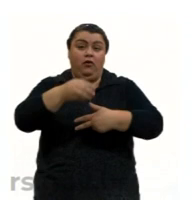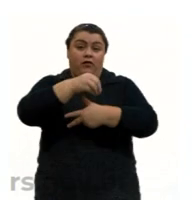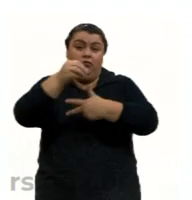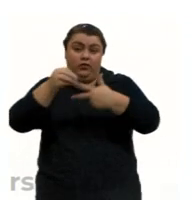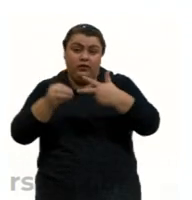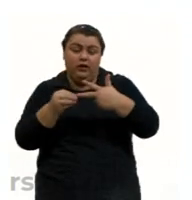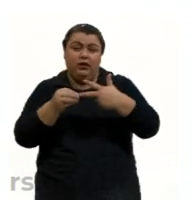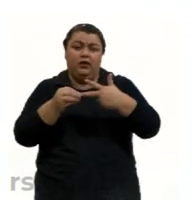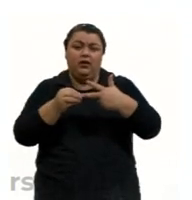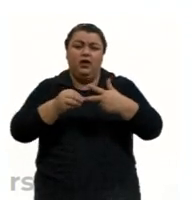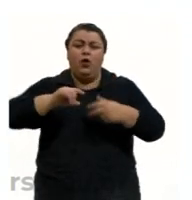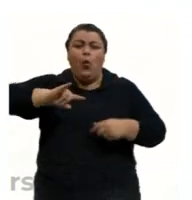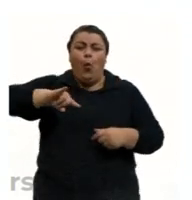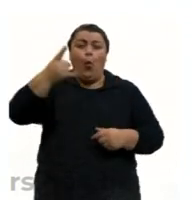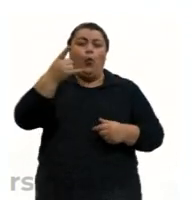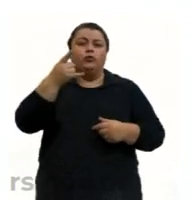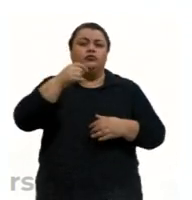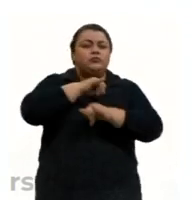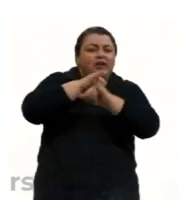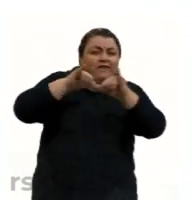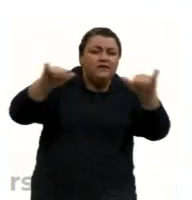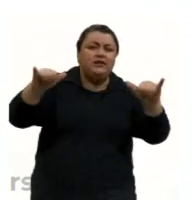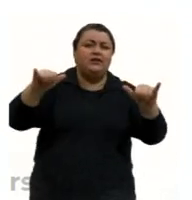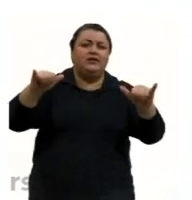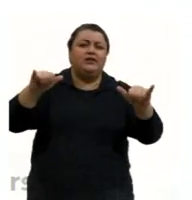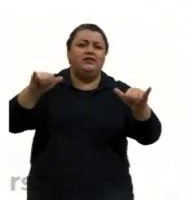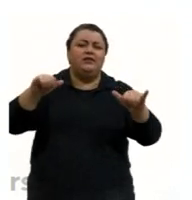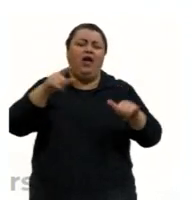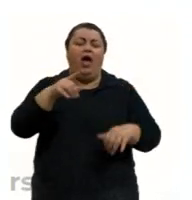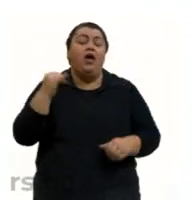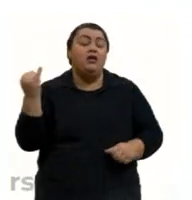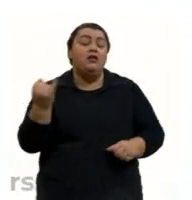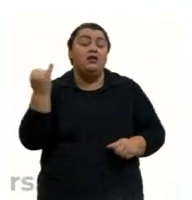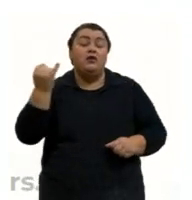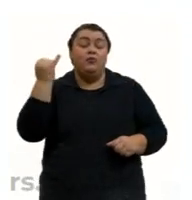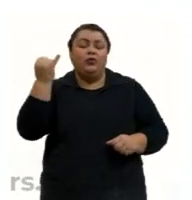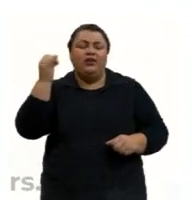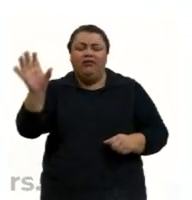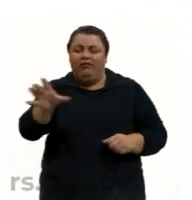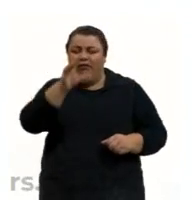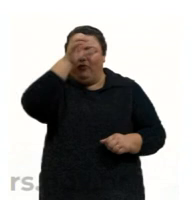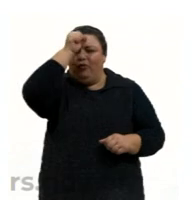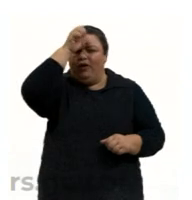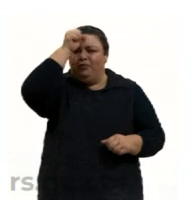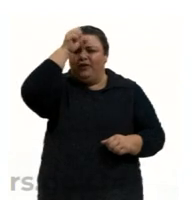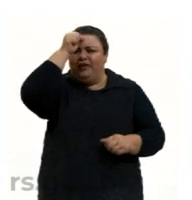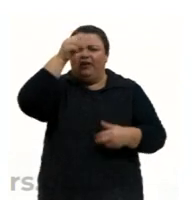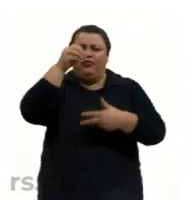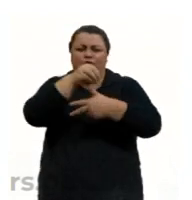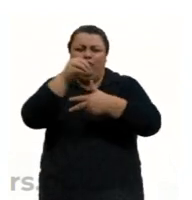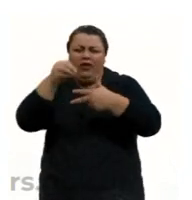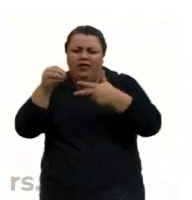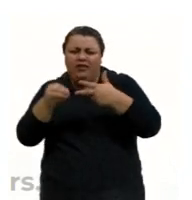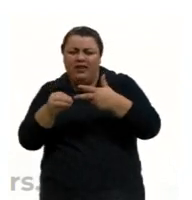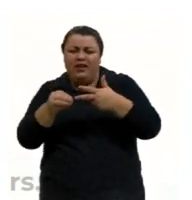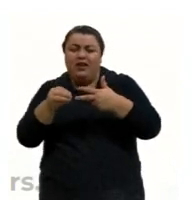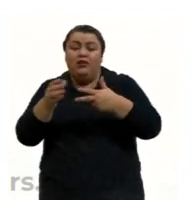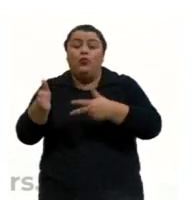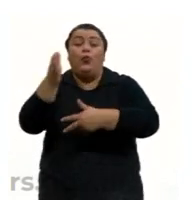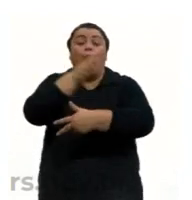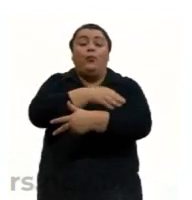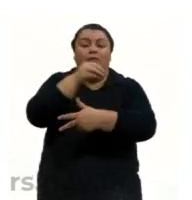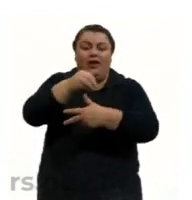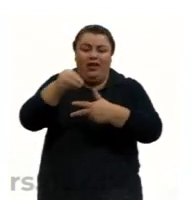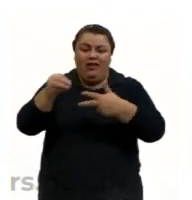um último recadinho, a importância do aprendizado do Enem, do pré-Enem,